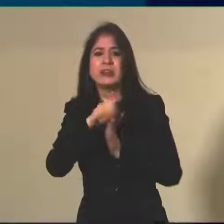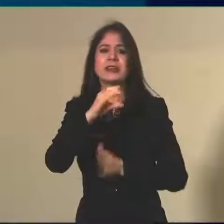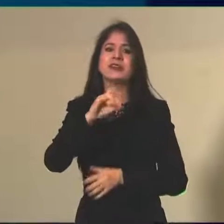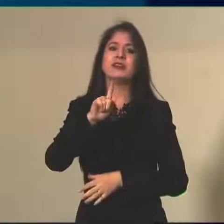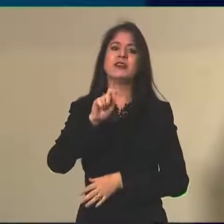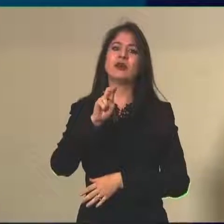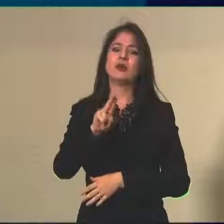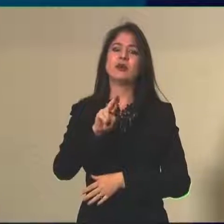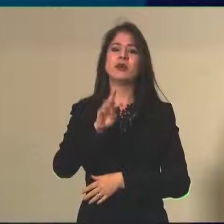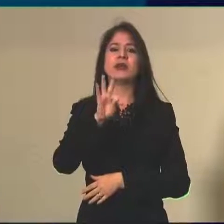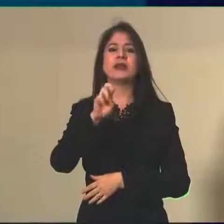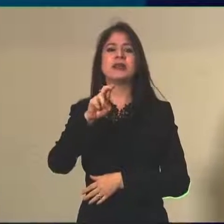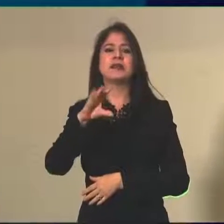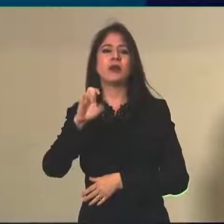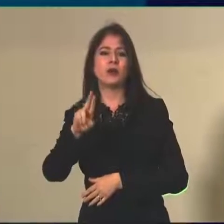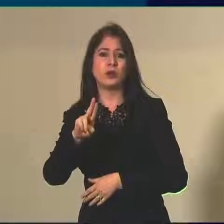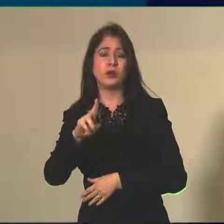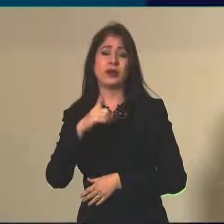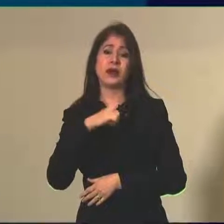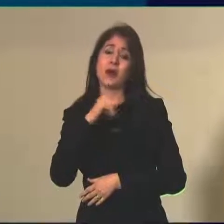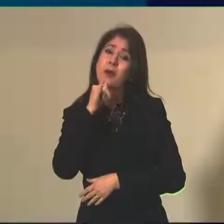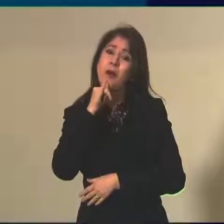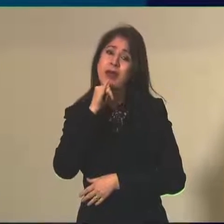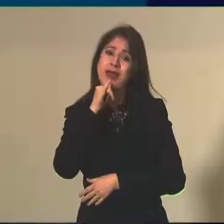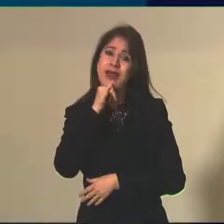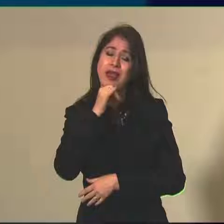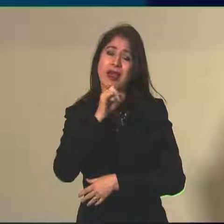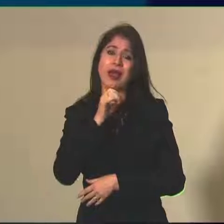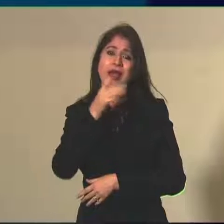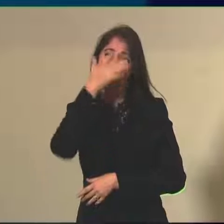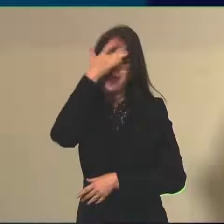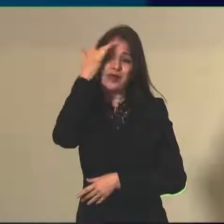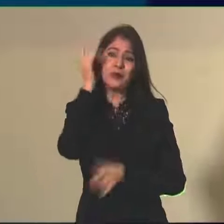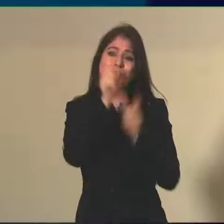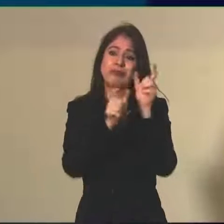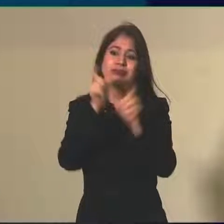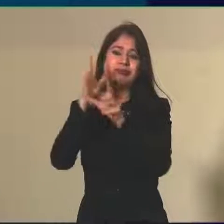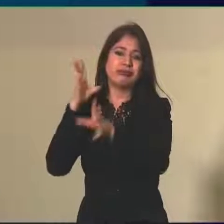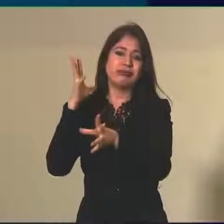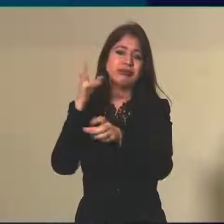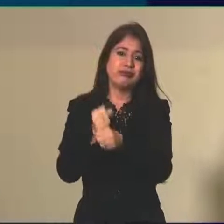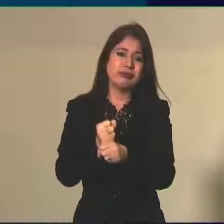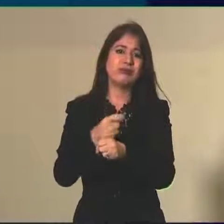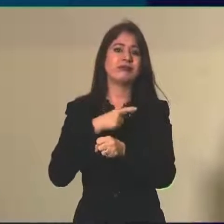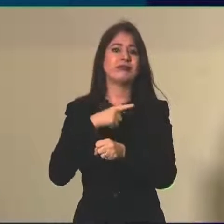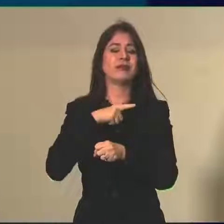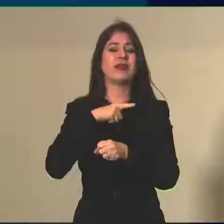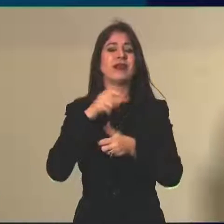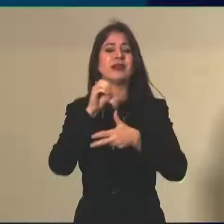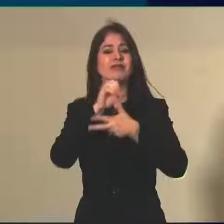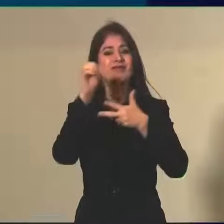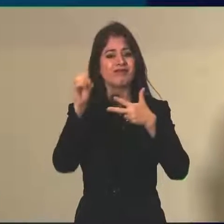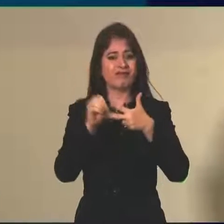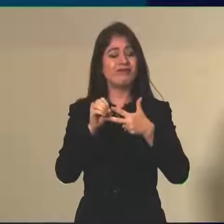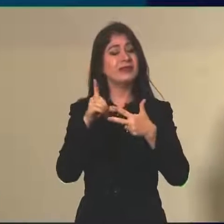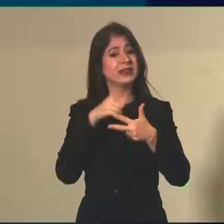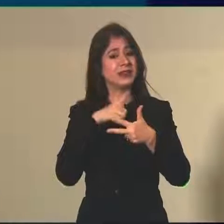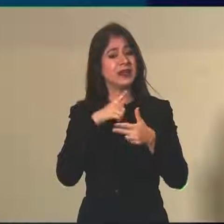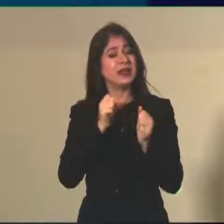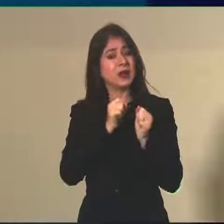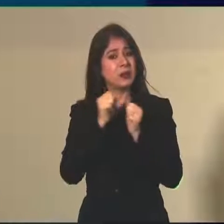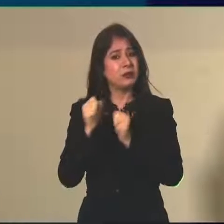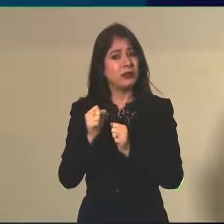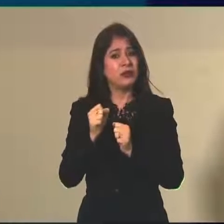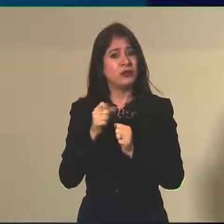TCU. Uma delas, o próprio número de participantes do Enem, que tem uma investigação em curso de possibilidades